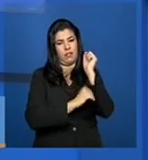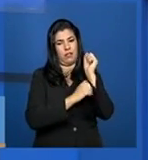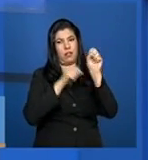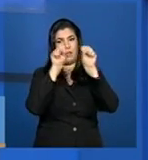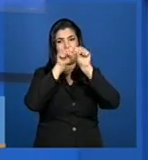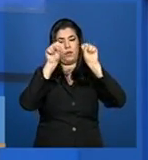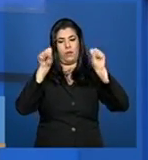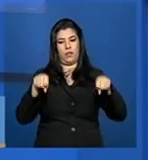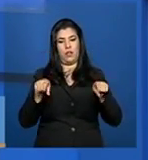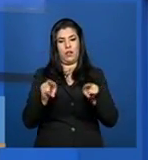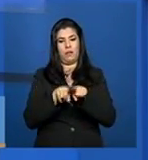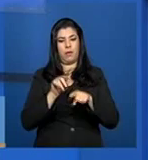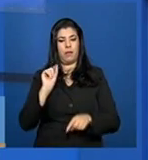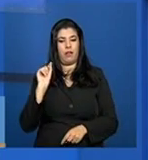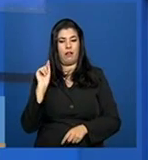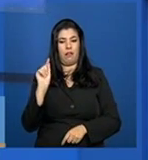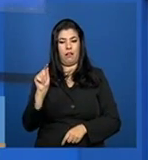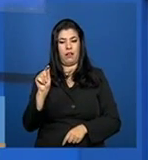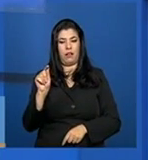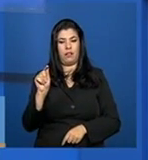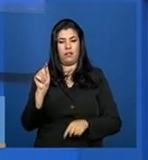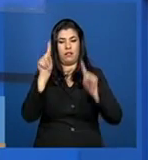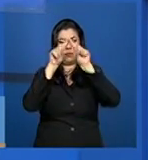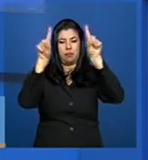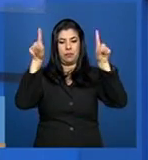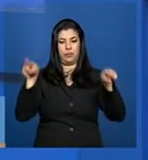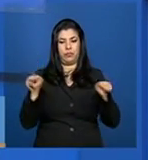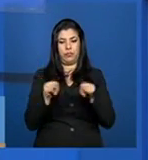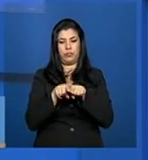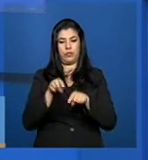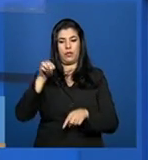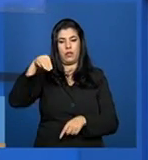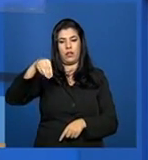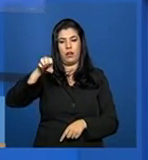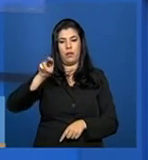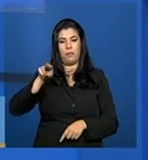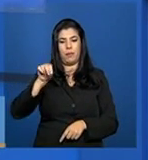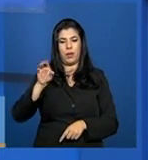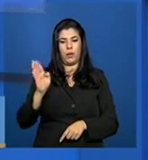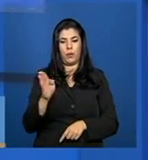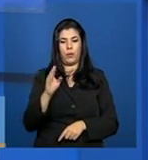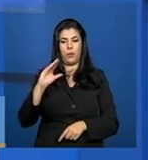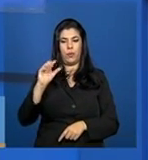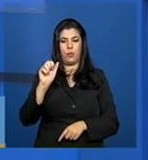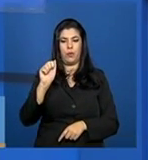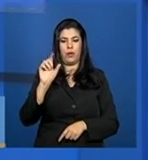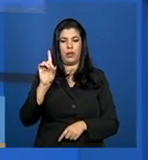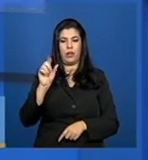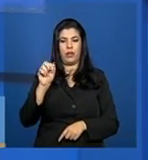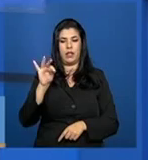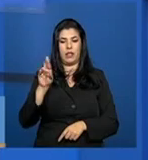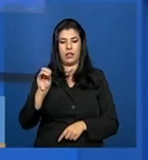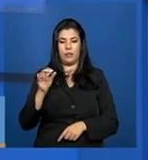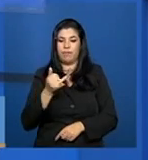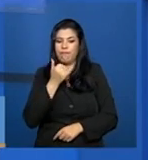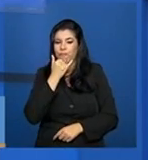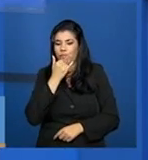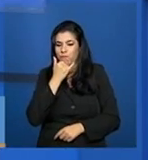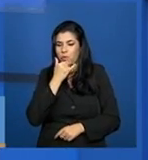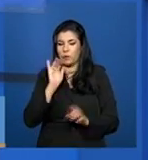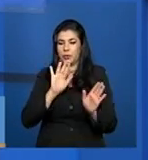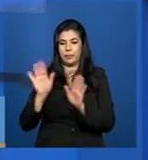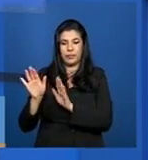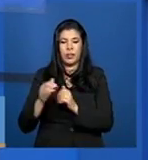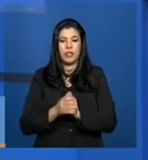e clicar na opção do menu cadastrar, desculpa, pesquisar